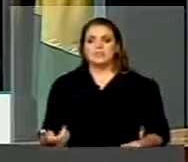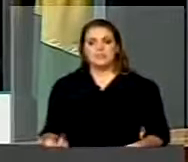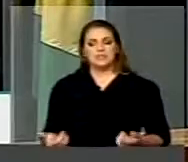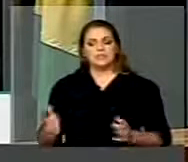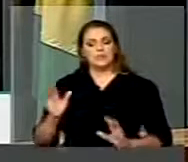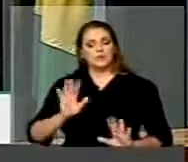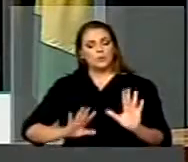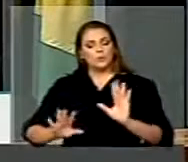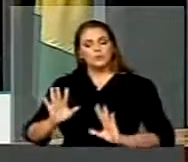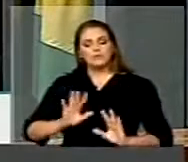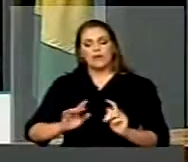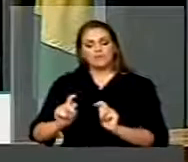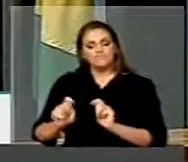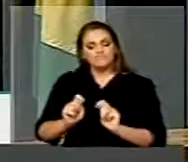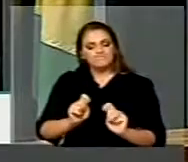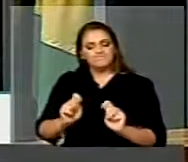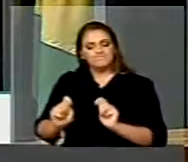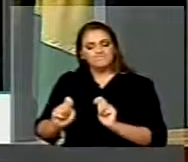diminuir o gasto público,